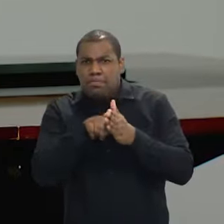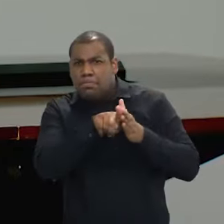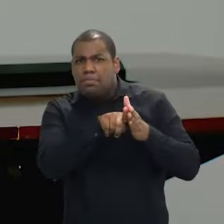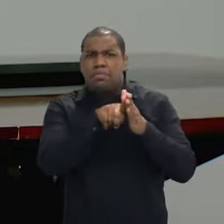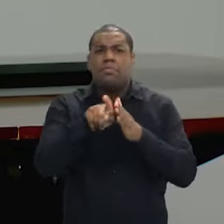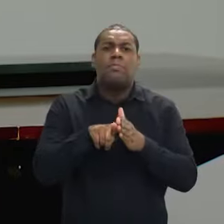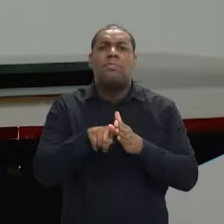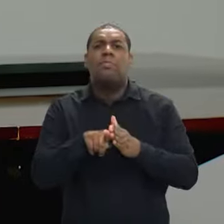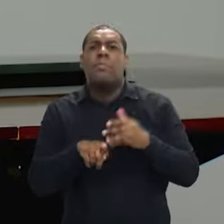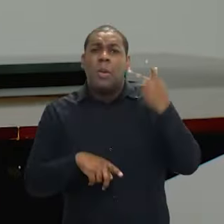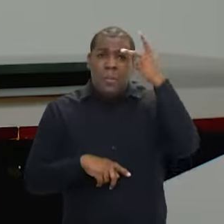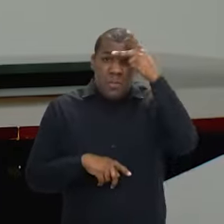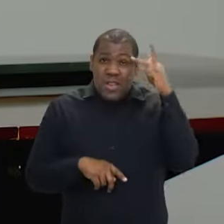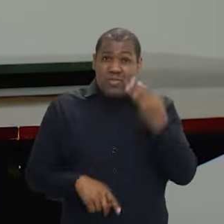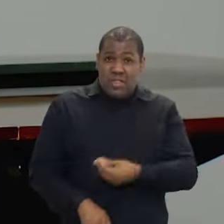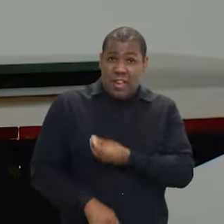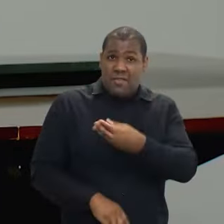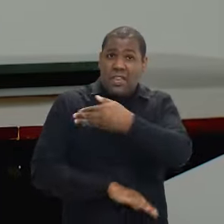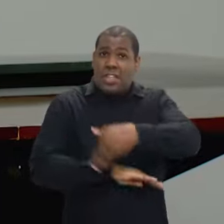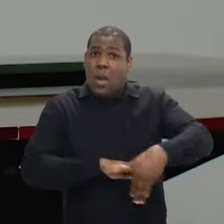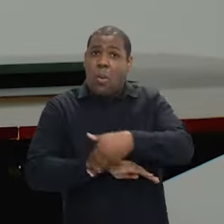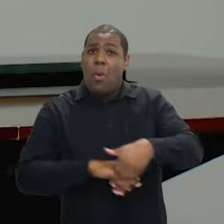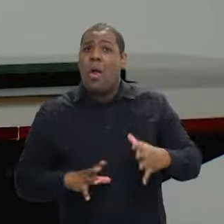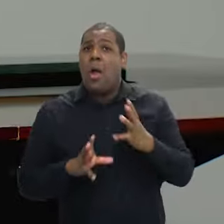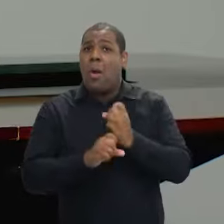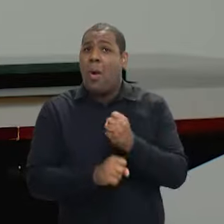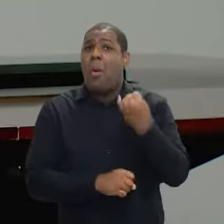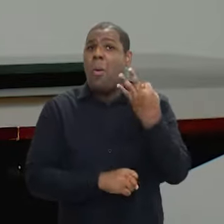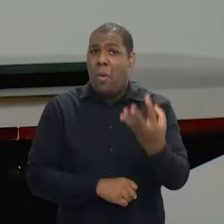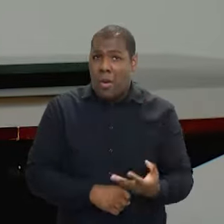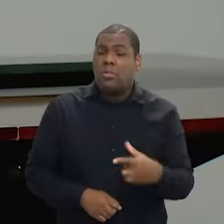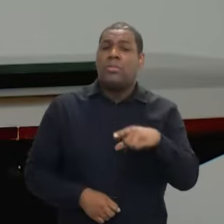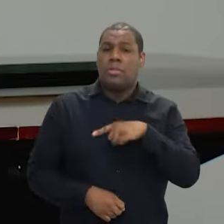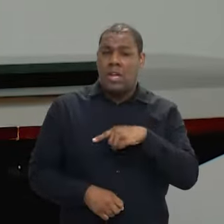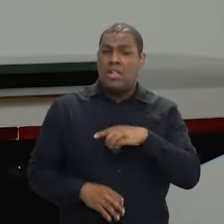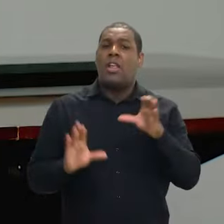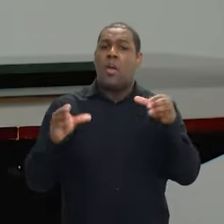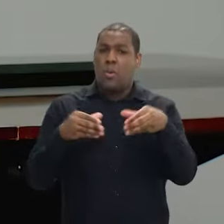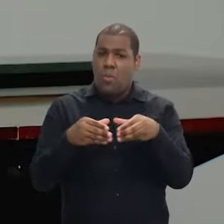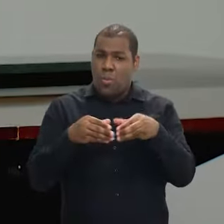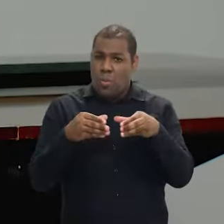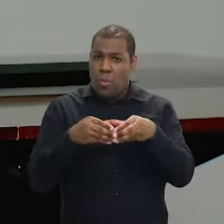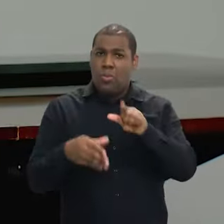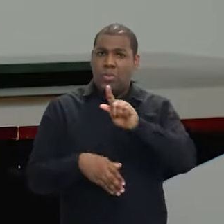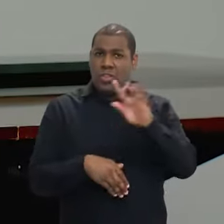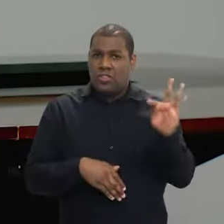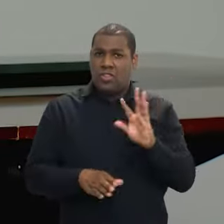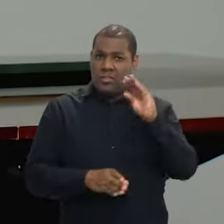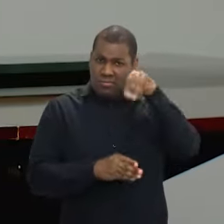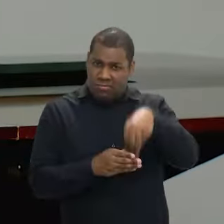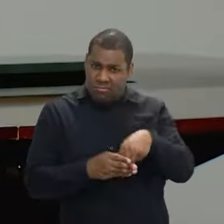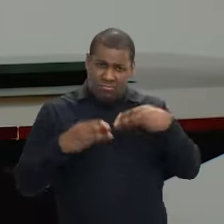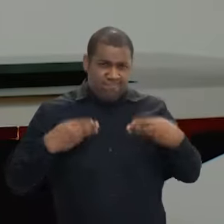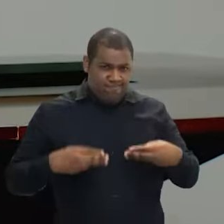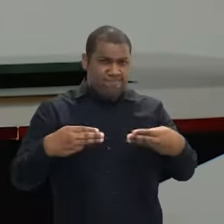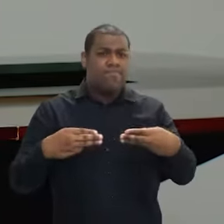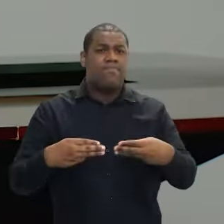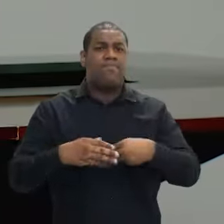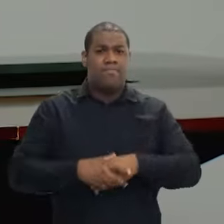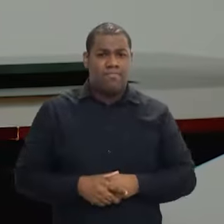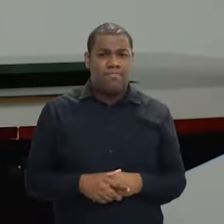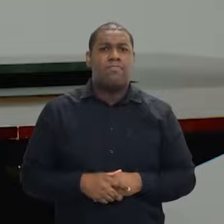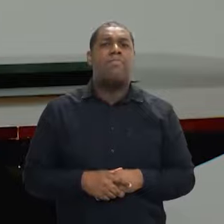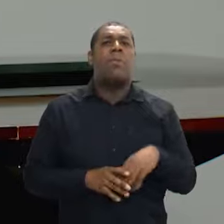específico para a população em situação de rua. Existe um grupo de trabalho interministerial que está trabalhando nisso